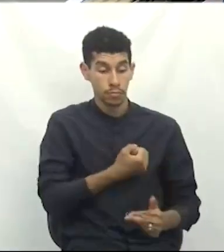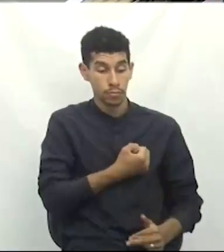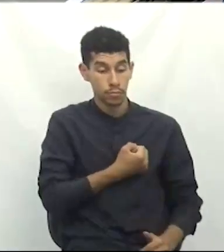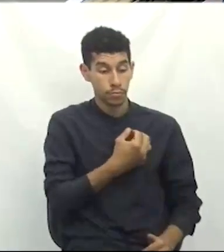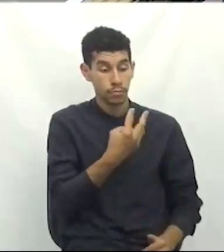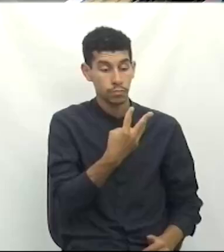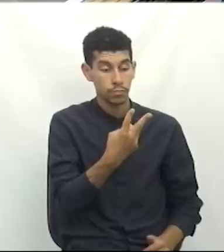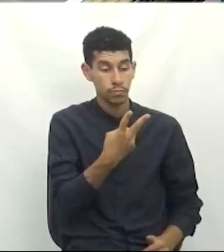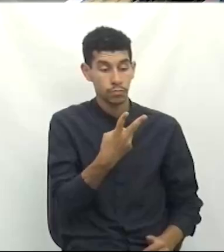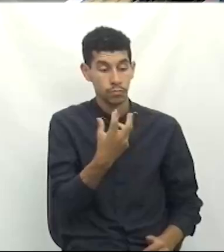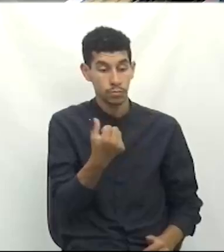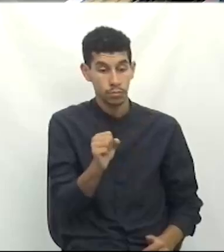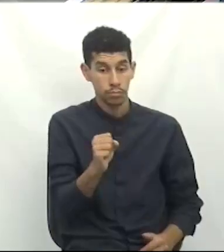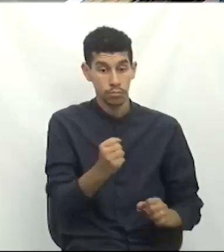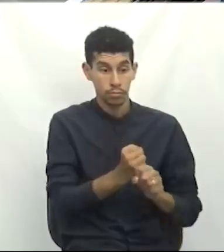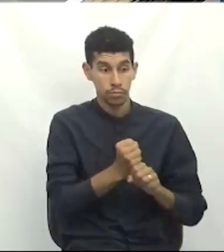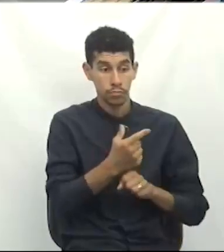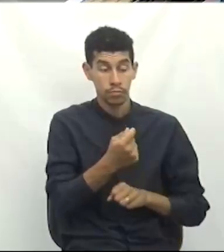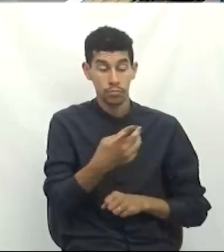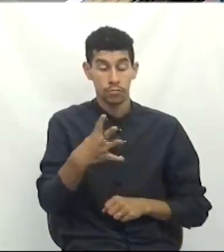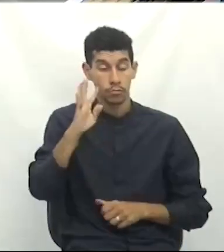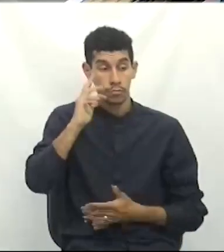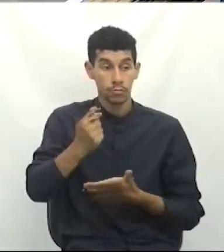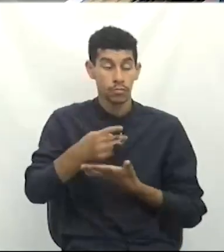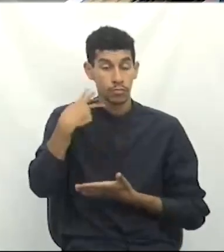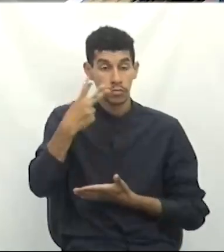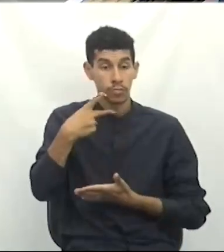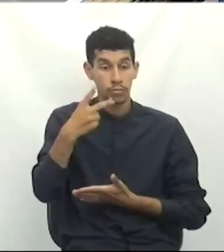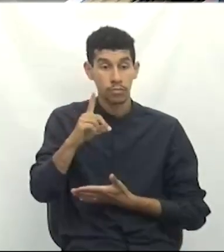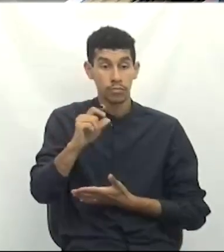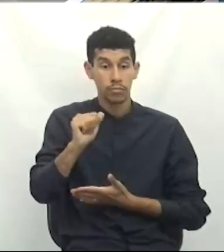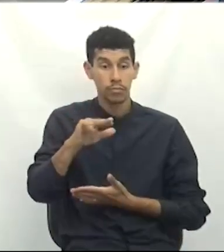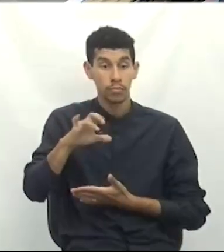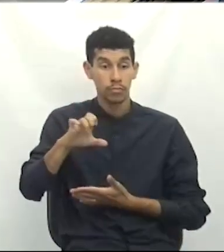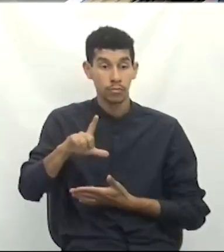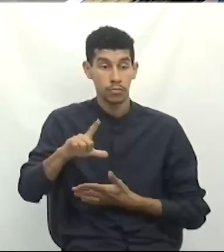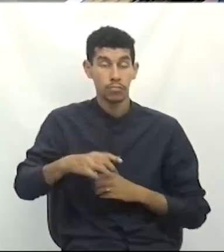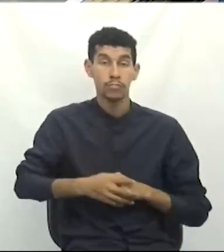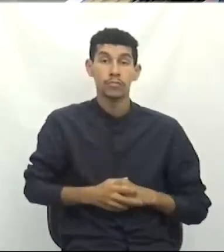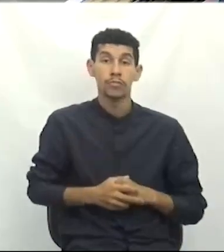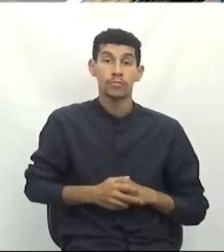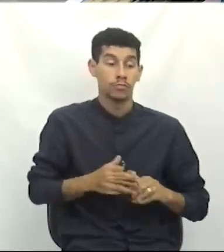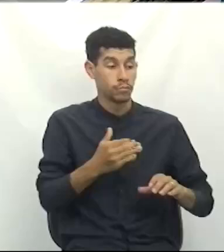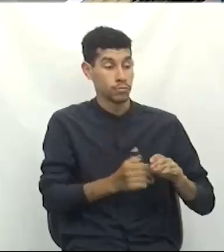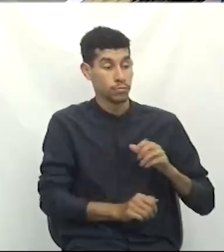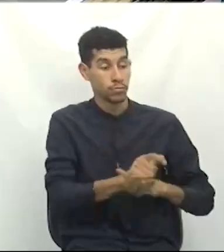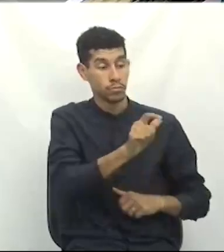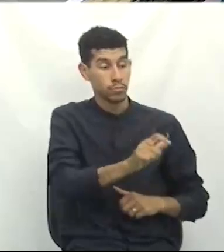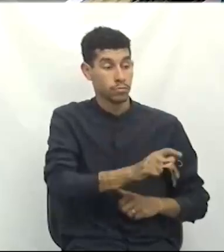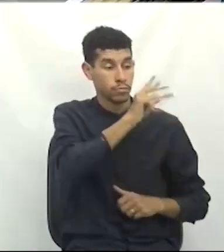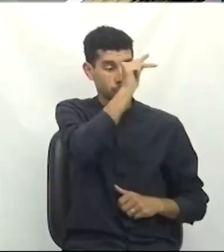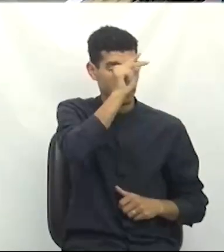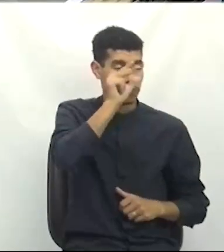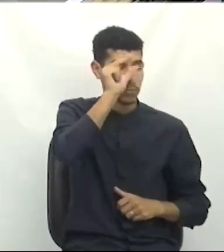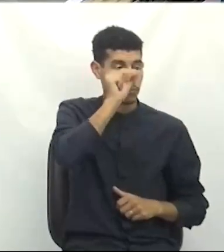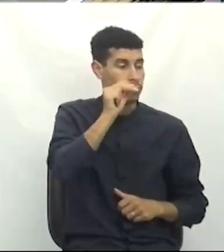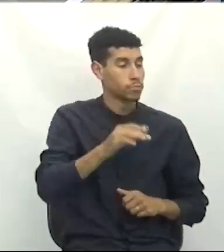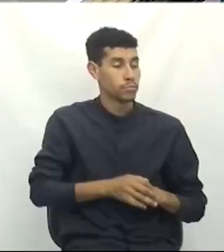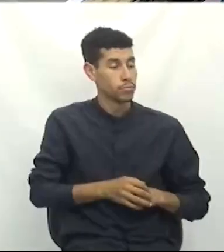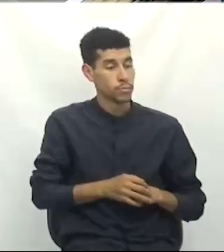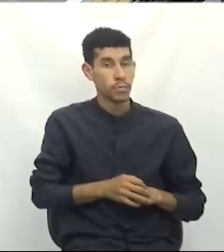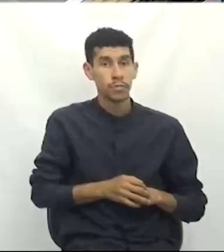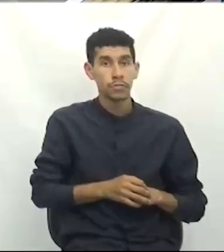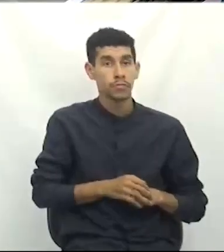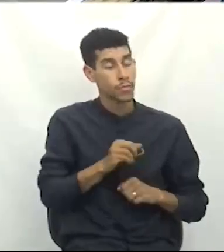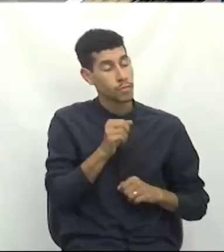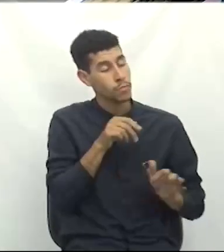328, de 2024. Autor, vereador Daniel Frederico Antunes. Envio de expediente ao chefe do Poder Executivo Municipal.